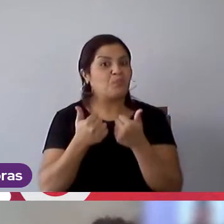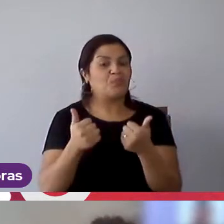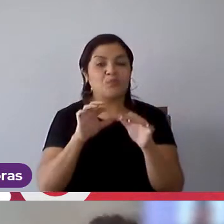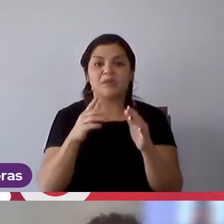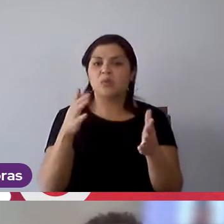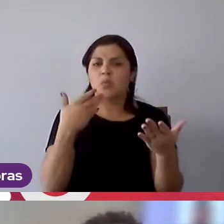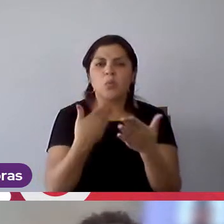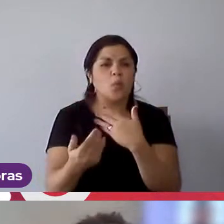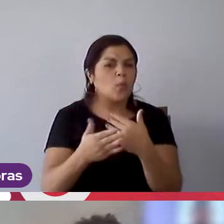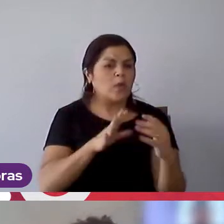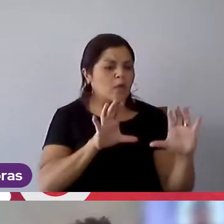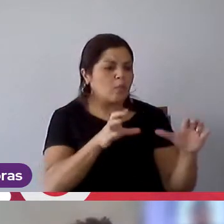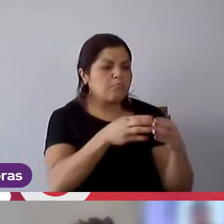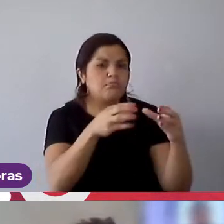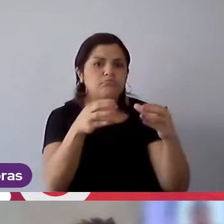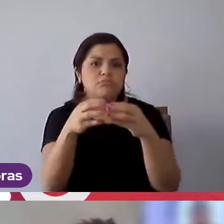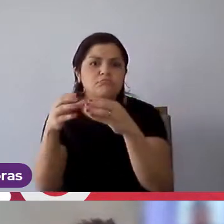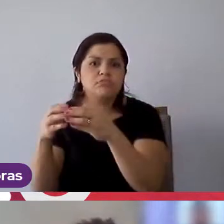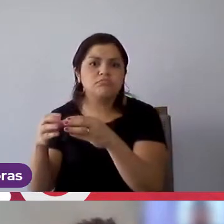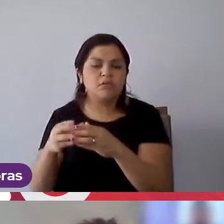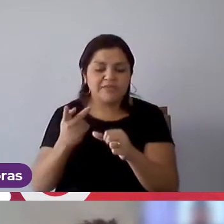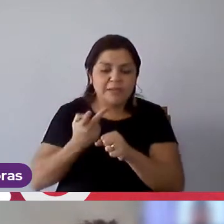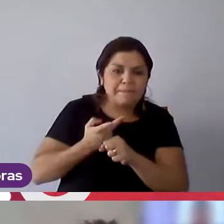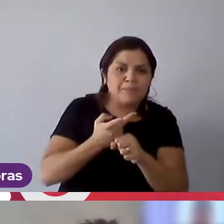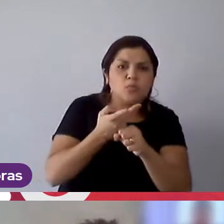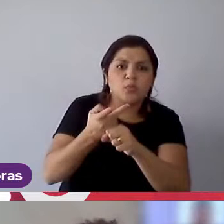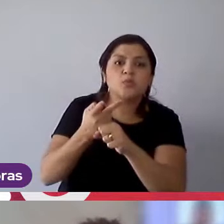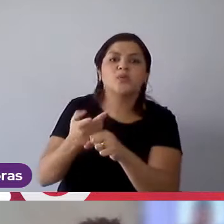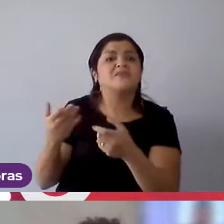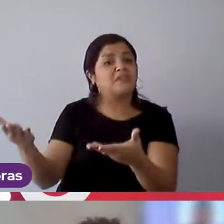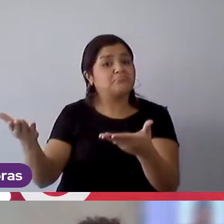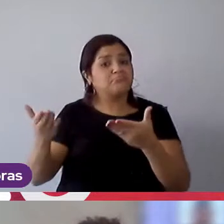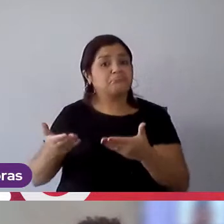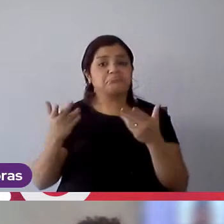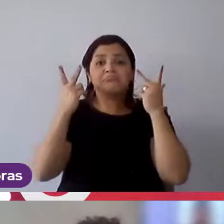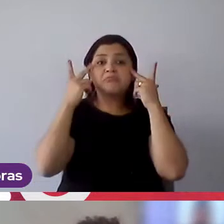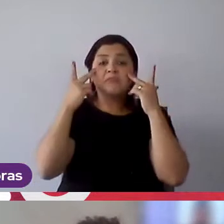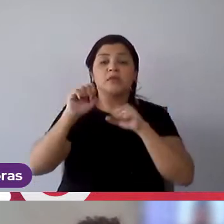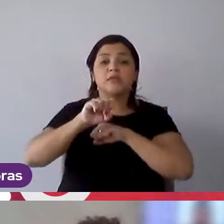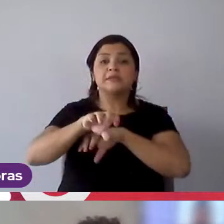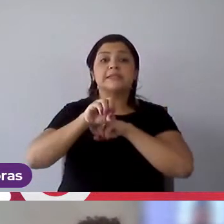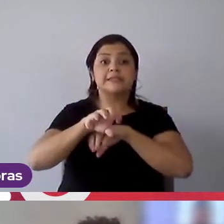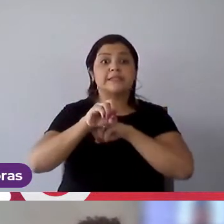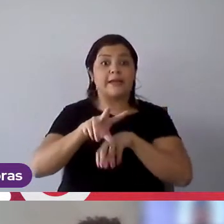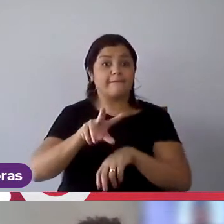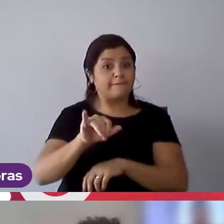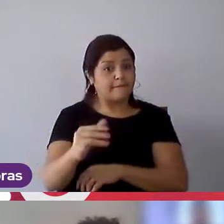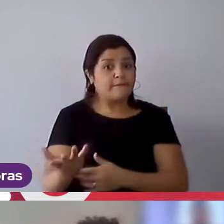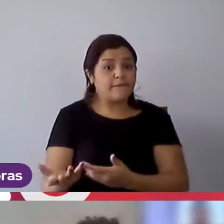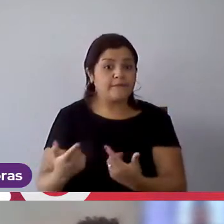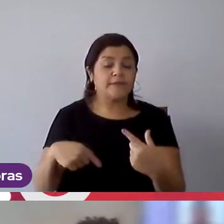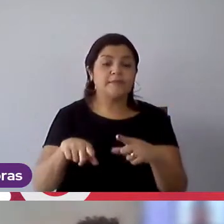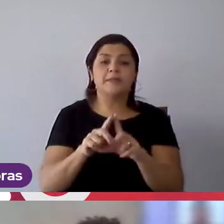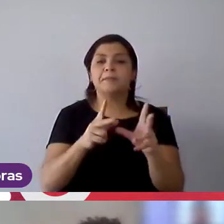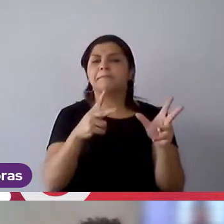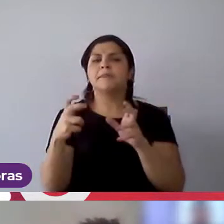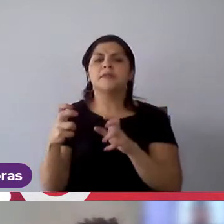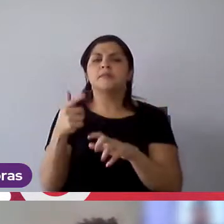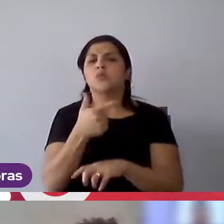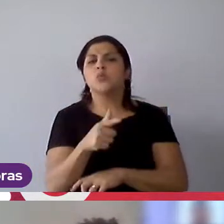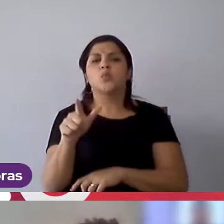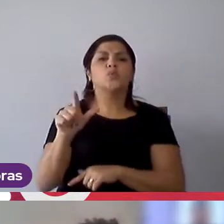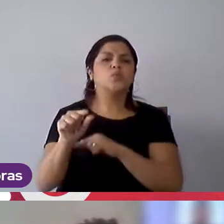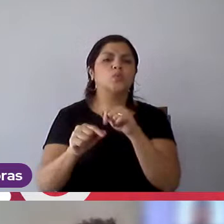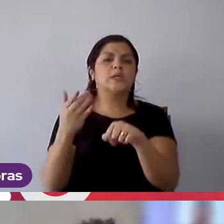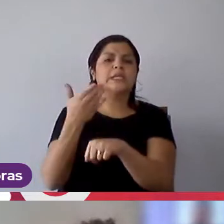você procurar vai estar com braços abertos a te receber e te ensinar. Outra coisa também que eu percebo na Mondelez, no